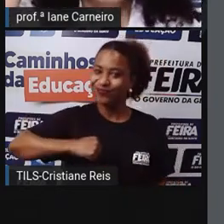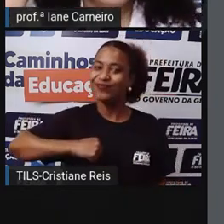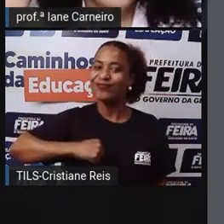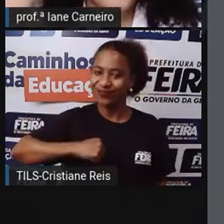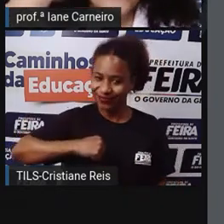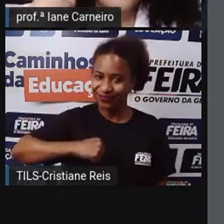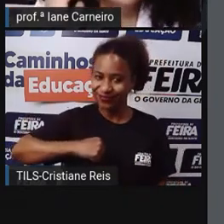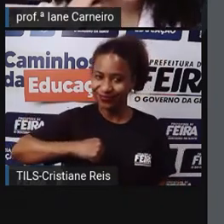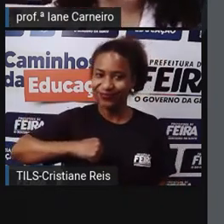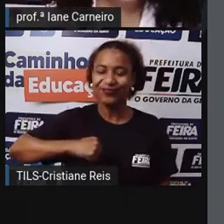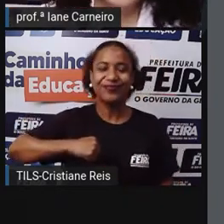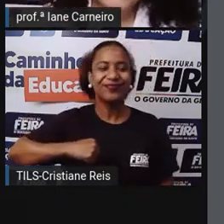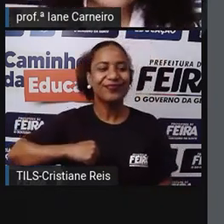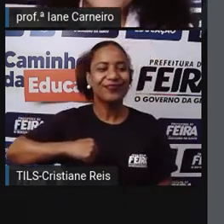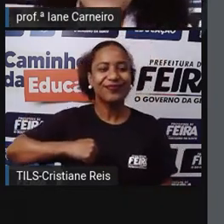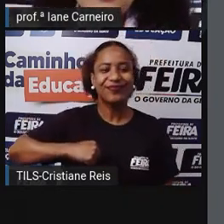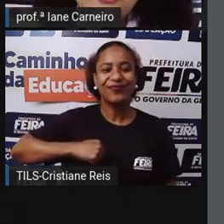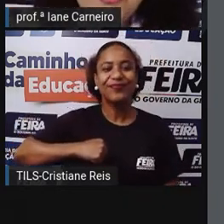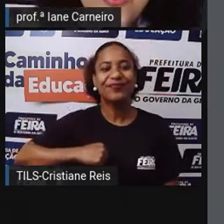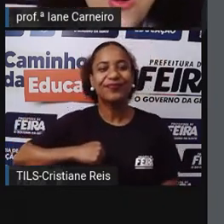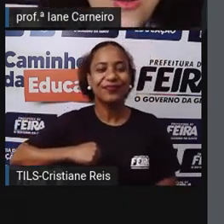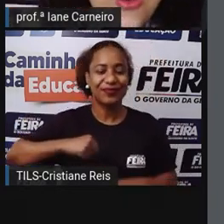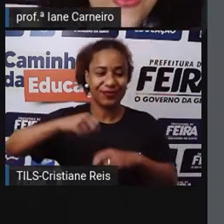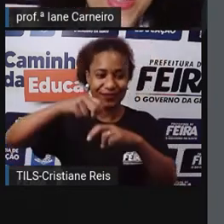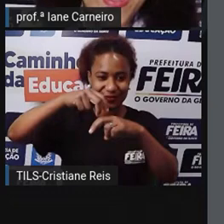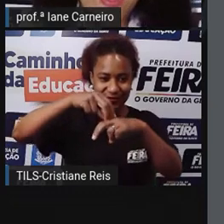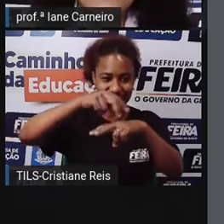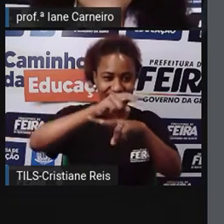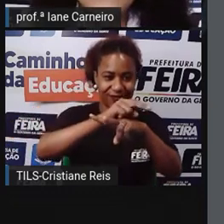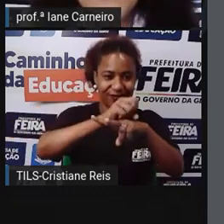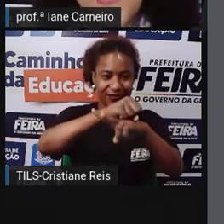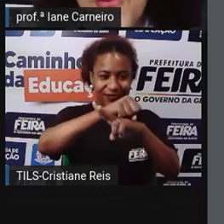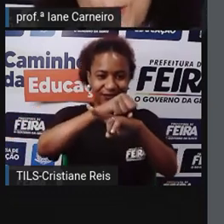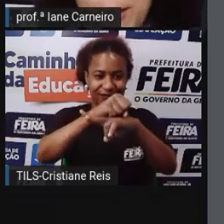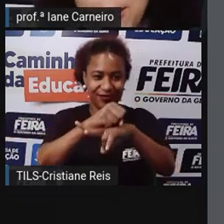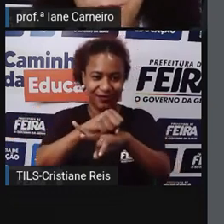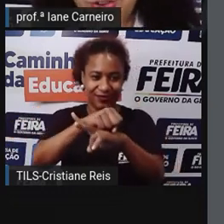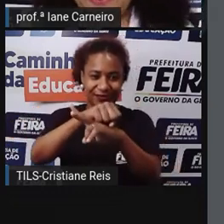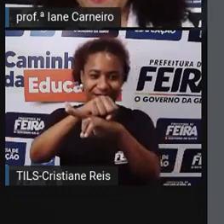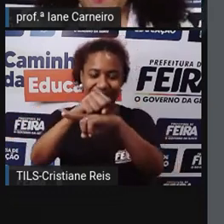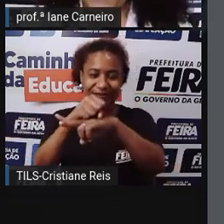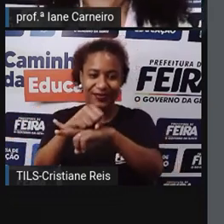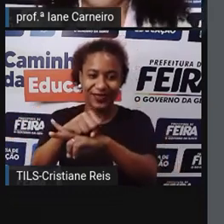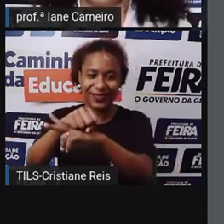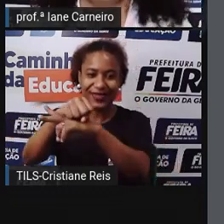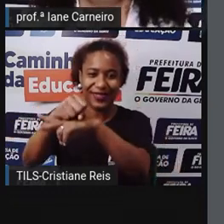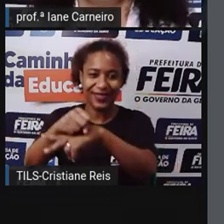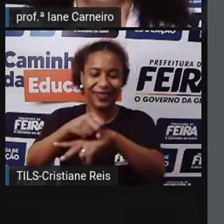no alto de um caramujo Todo enfeitado E foi para a igreja